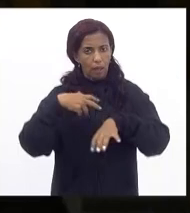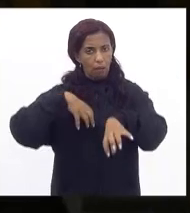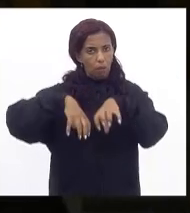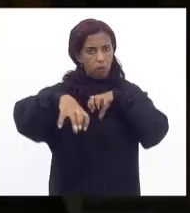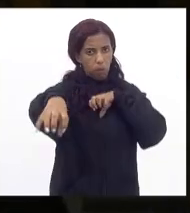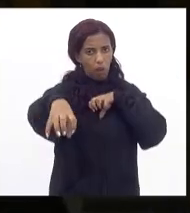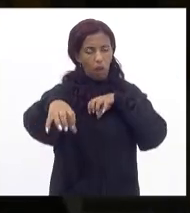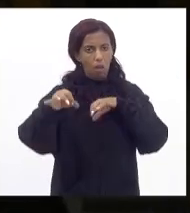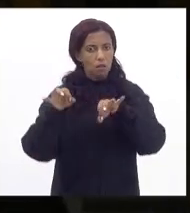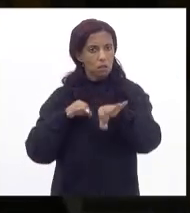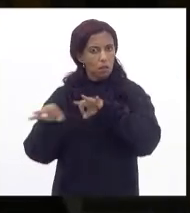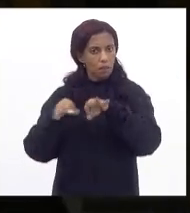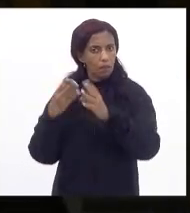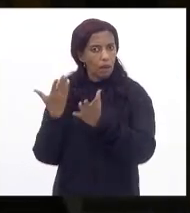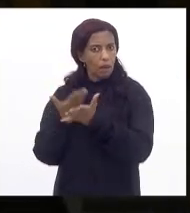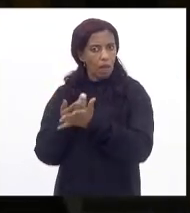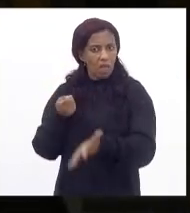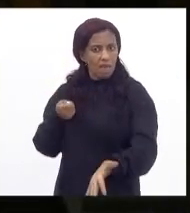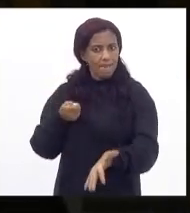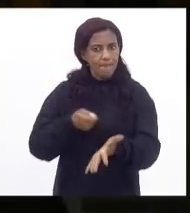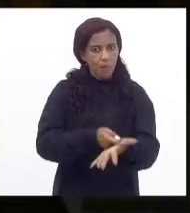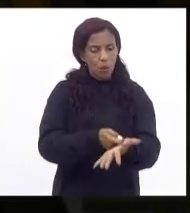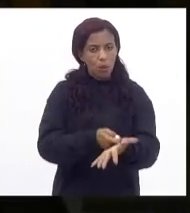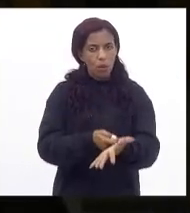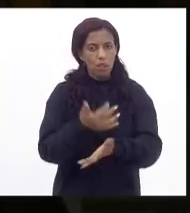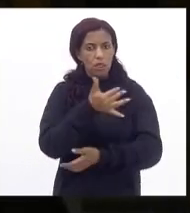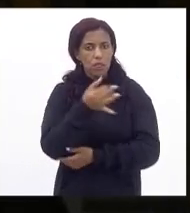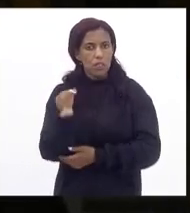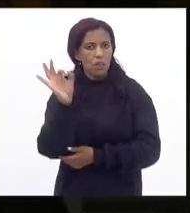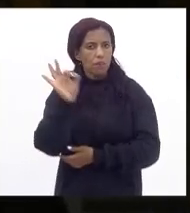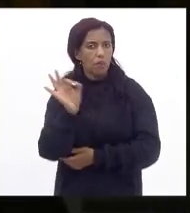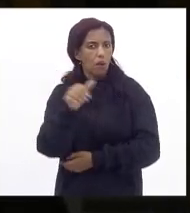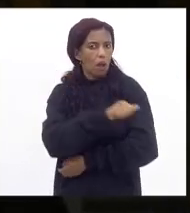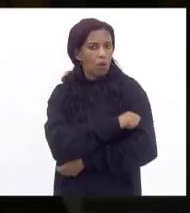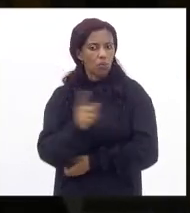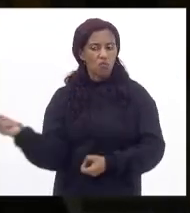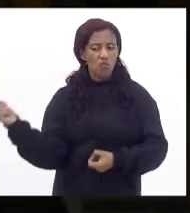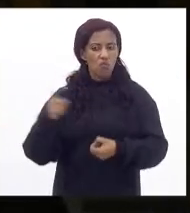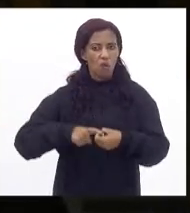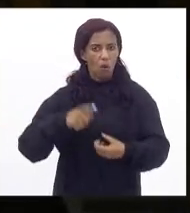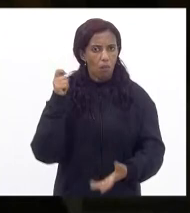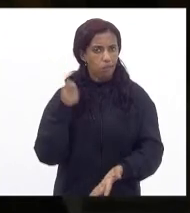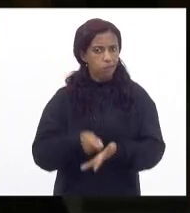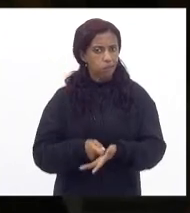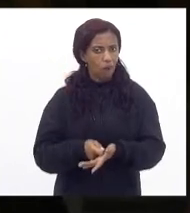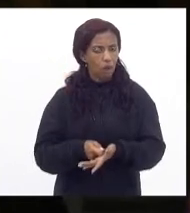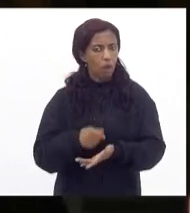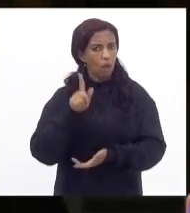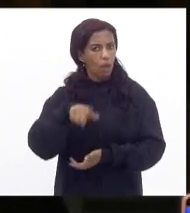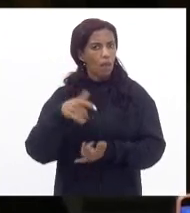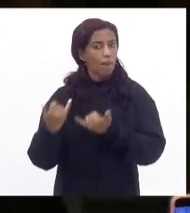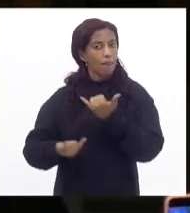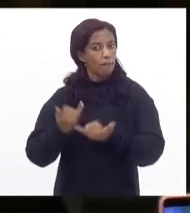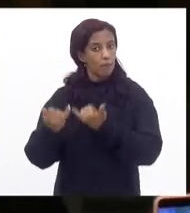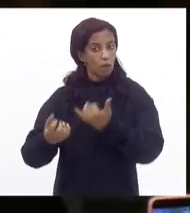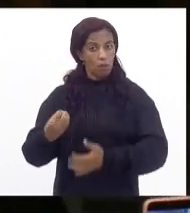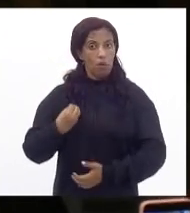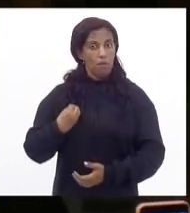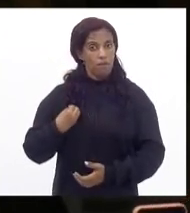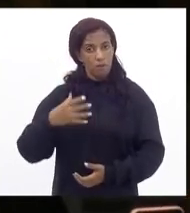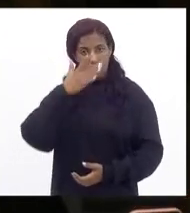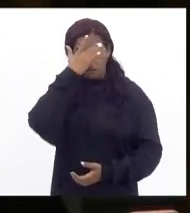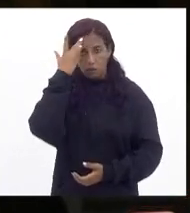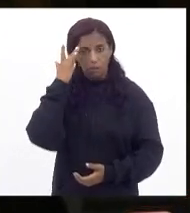preparação das escolas impor o retorno de 100% dos alunos é brincar com a vida das pessoas